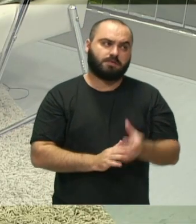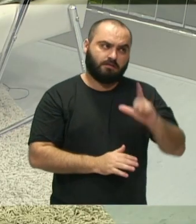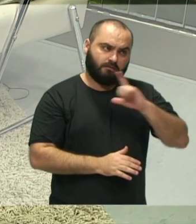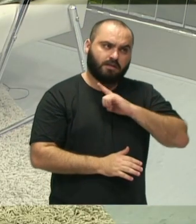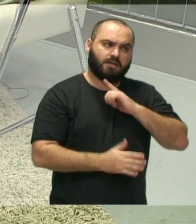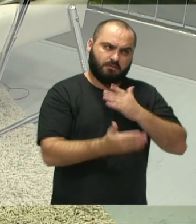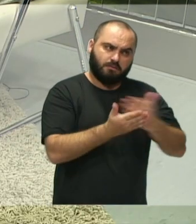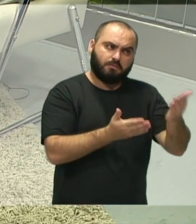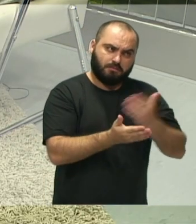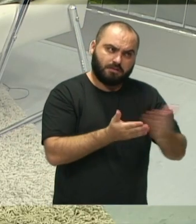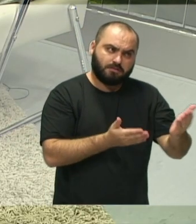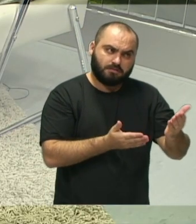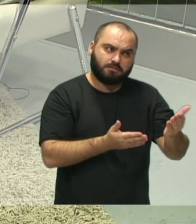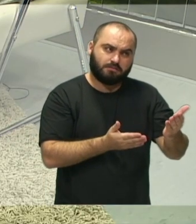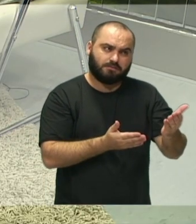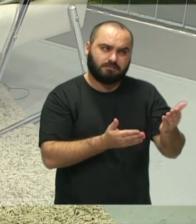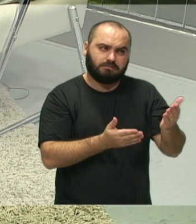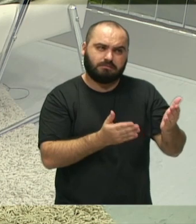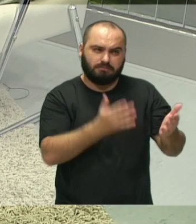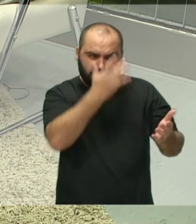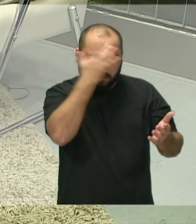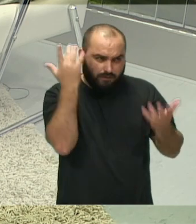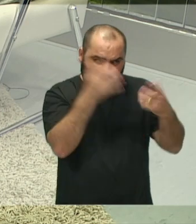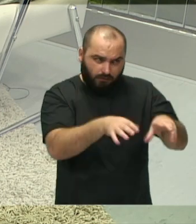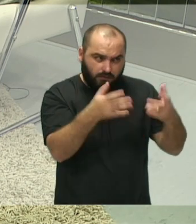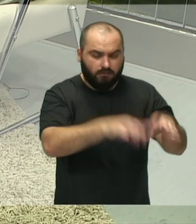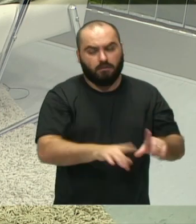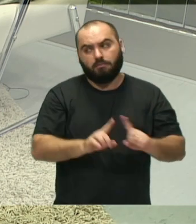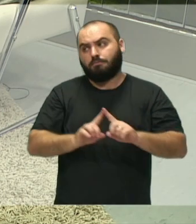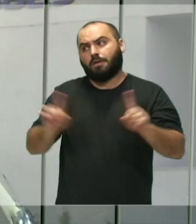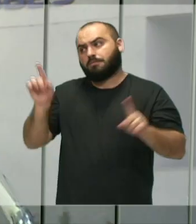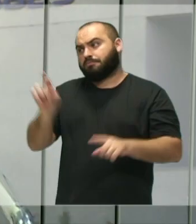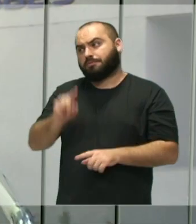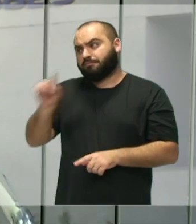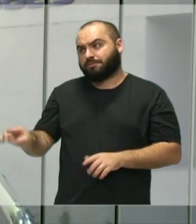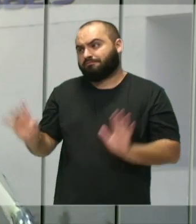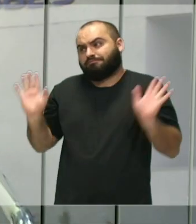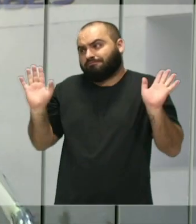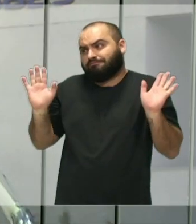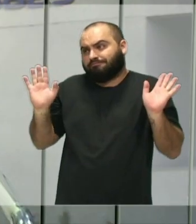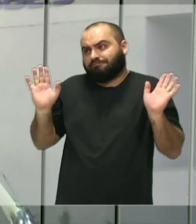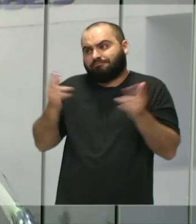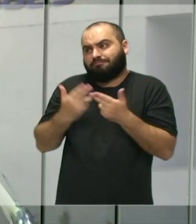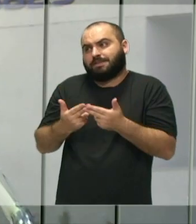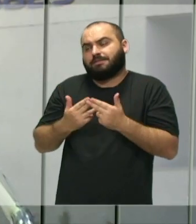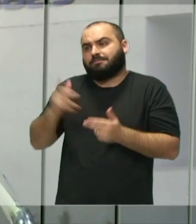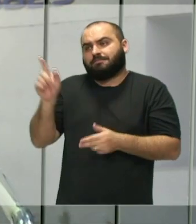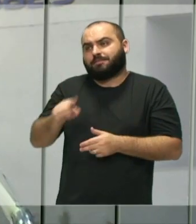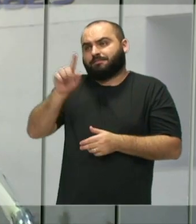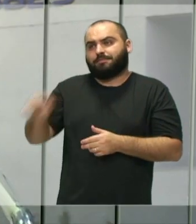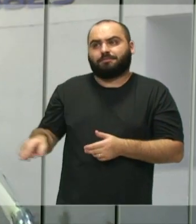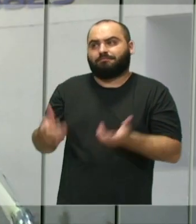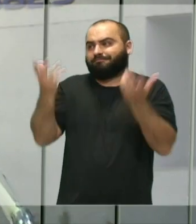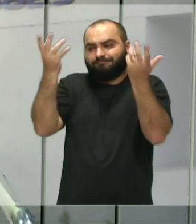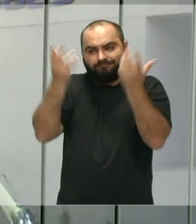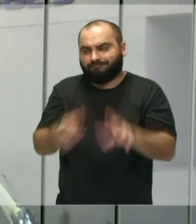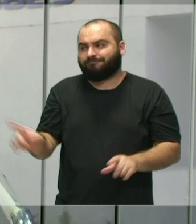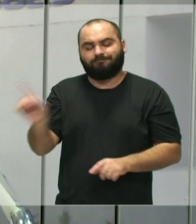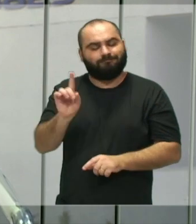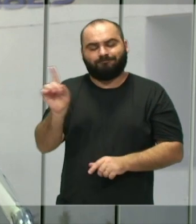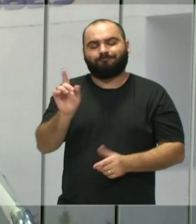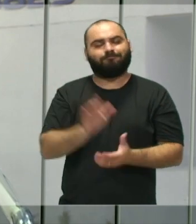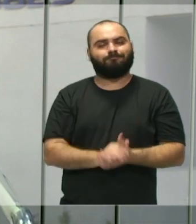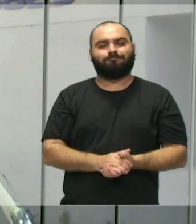começo, né. Mas existe a proibição. Mas assim, não adianta... É inconcebível, é inaceitável.